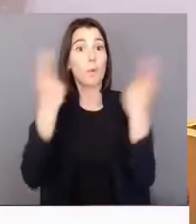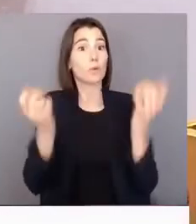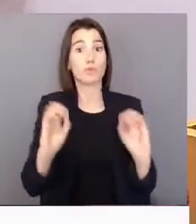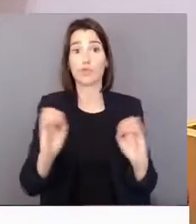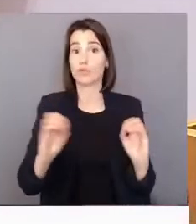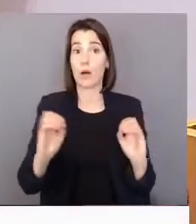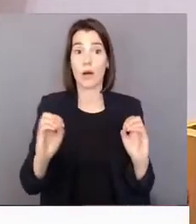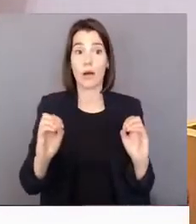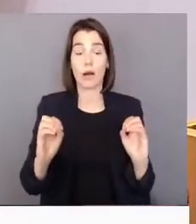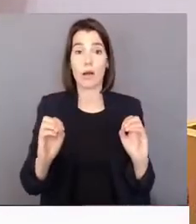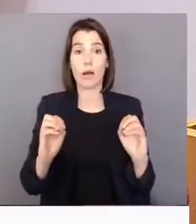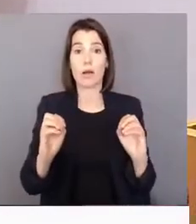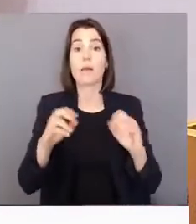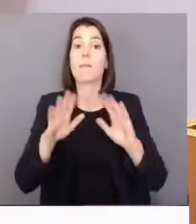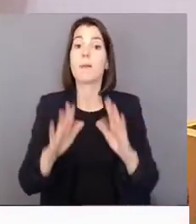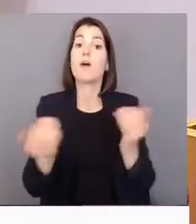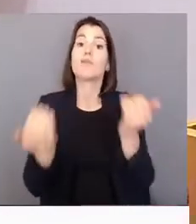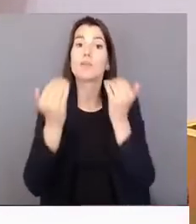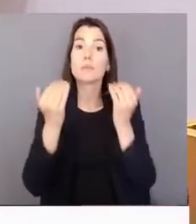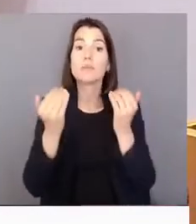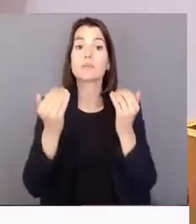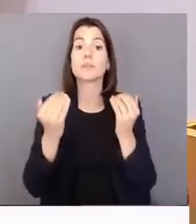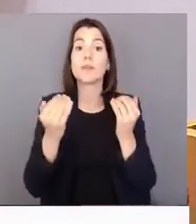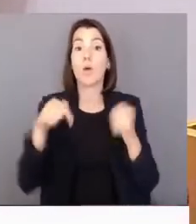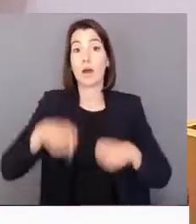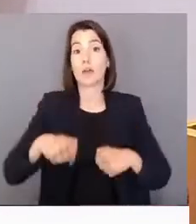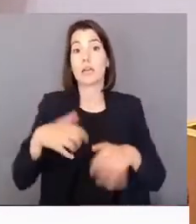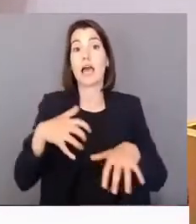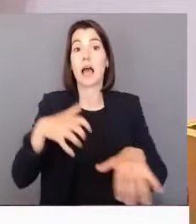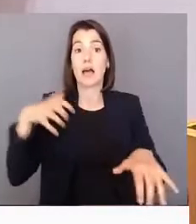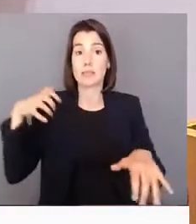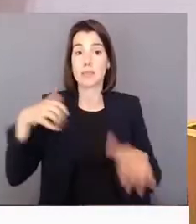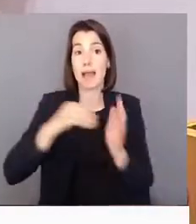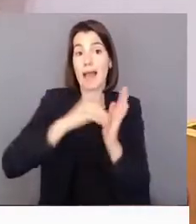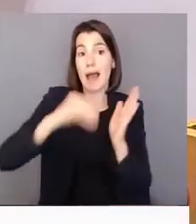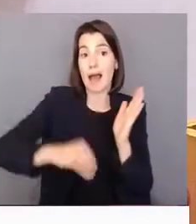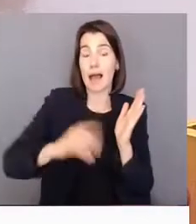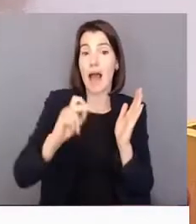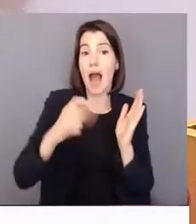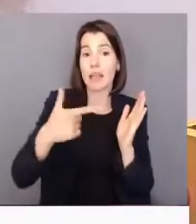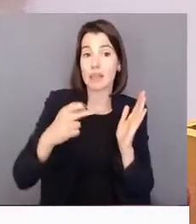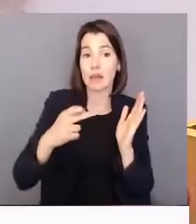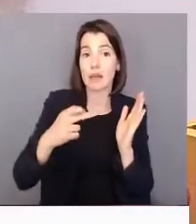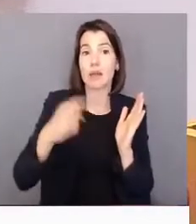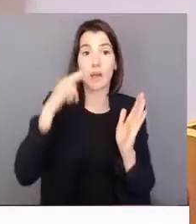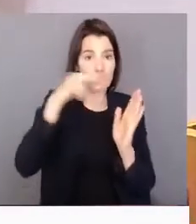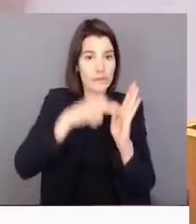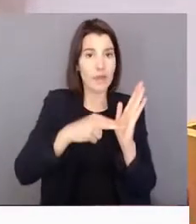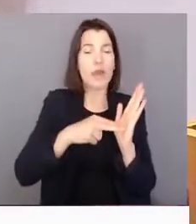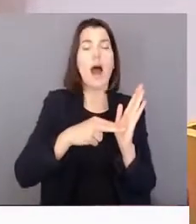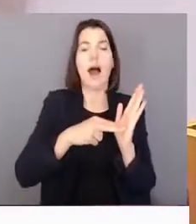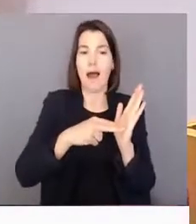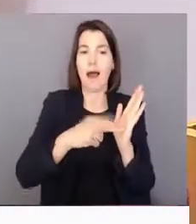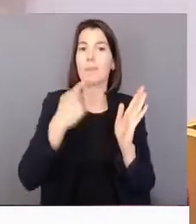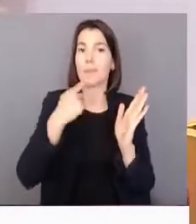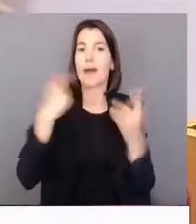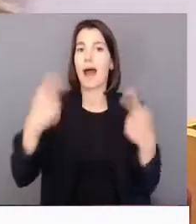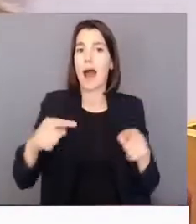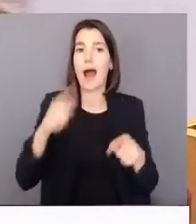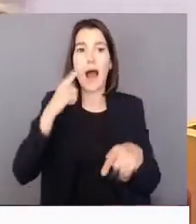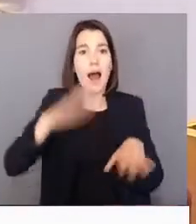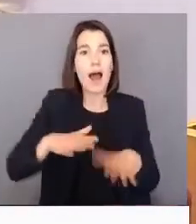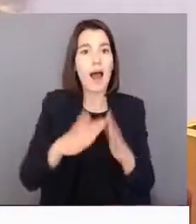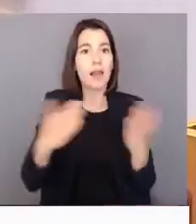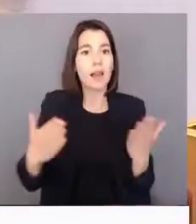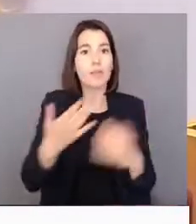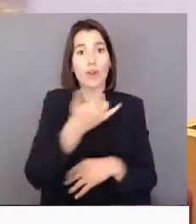consultando a informação de atas desta Assembleia, sei que existe pelo menos desde 2006. Portanto, informação, de facto, não nos